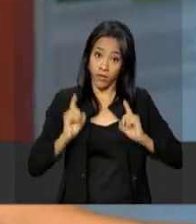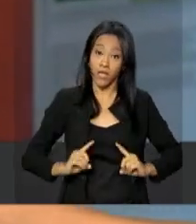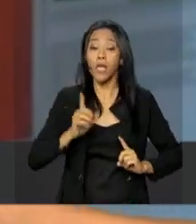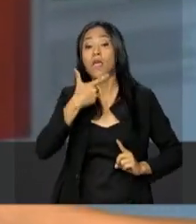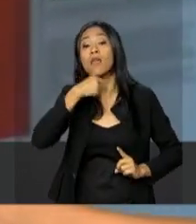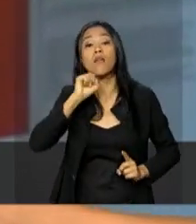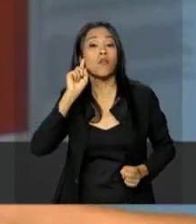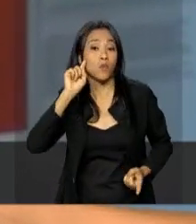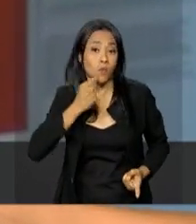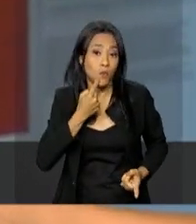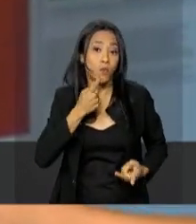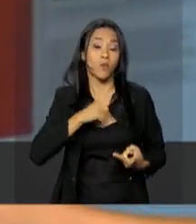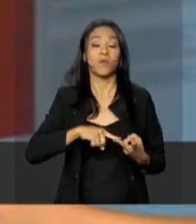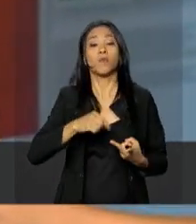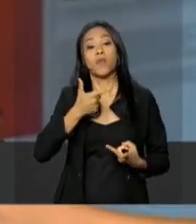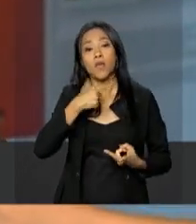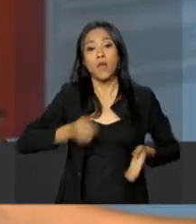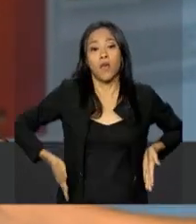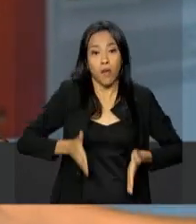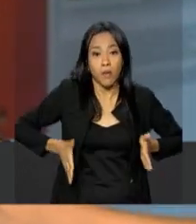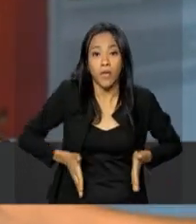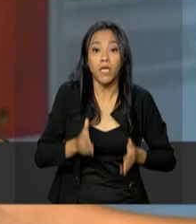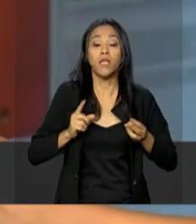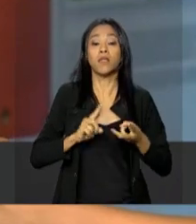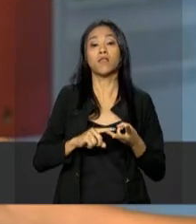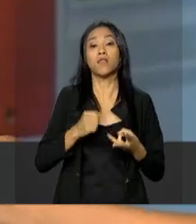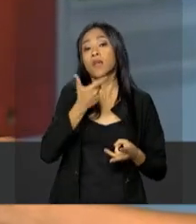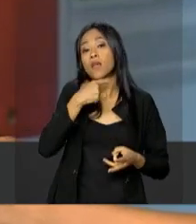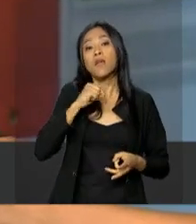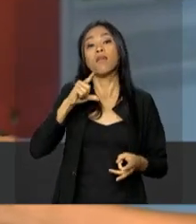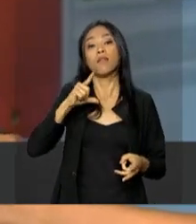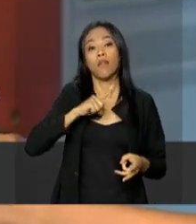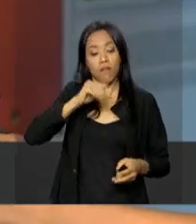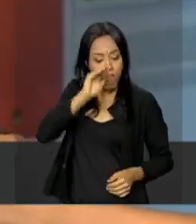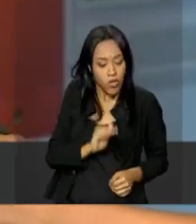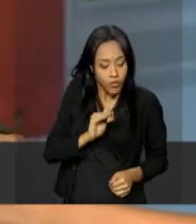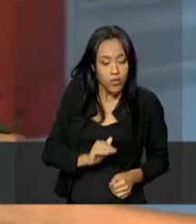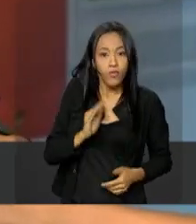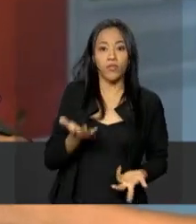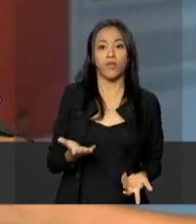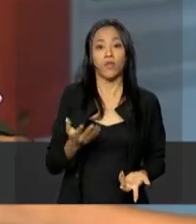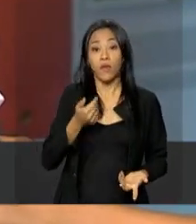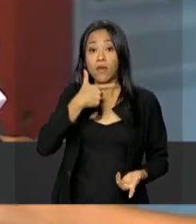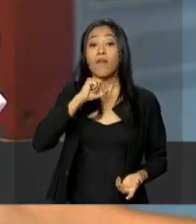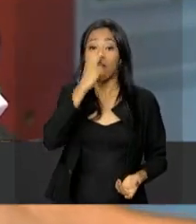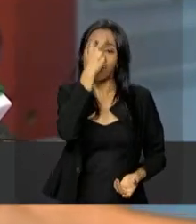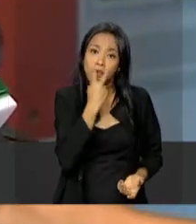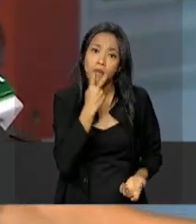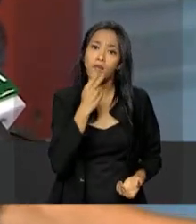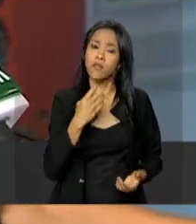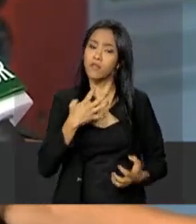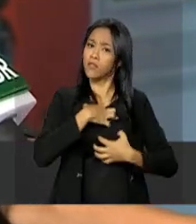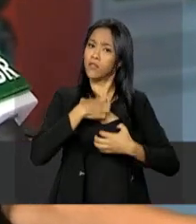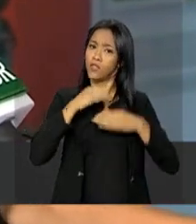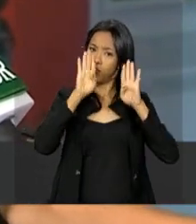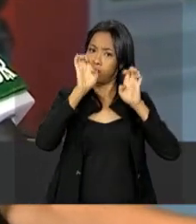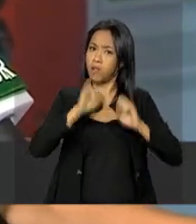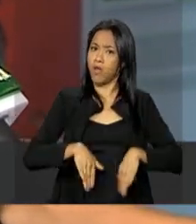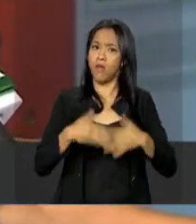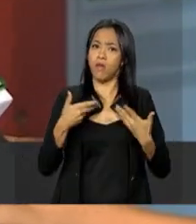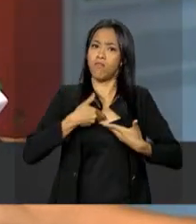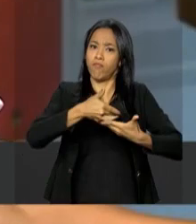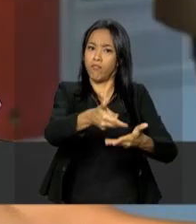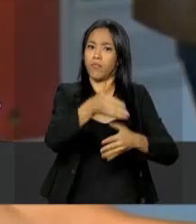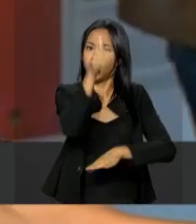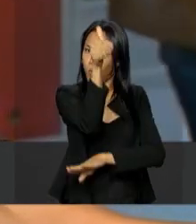quem é cadeirante, a quem tem baixa estatura, a quem é cego, estar bem recebido dentro do desenho universal